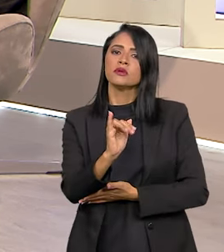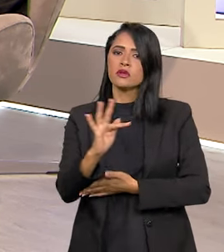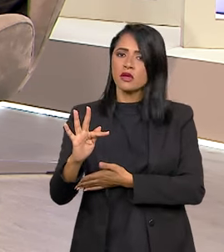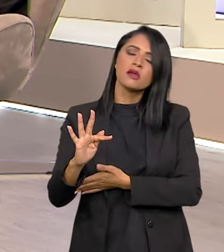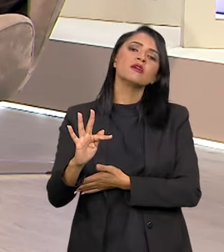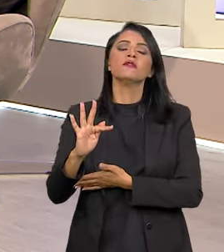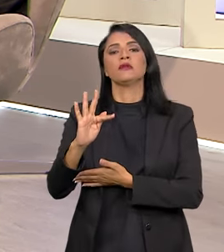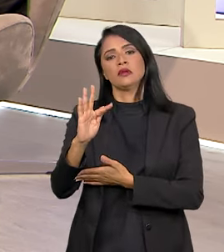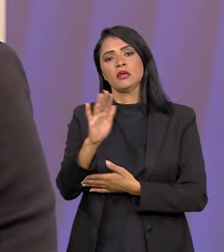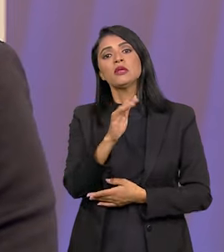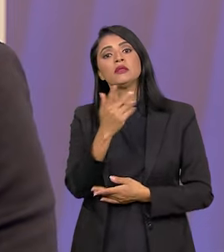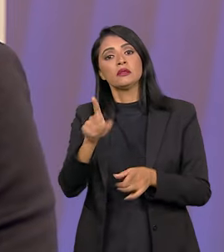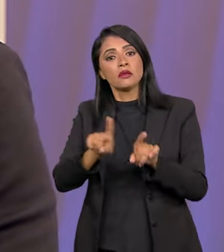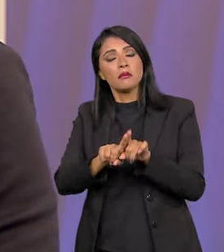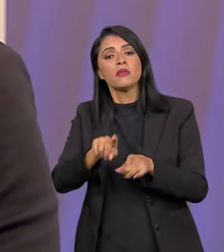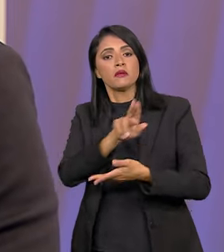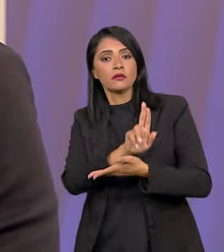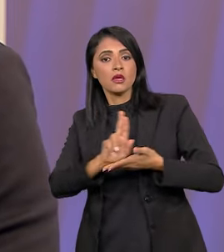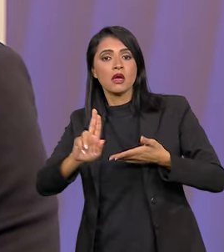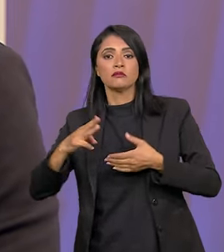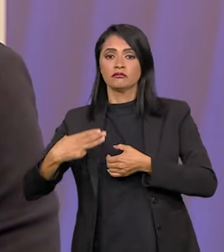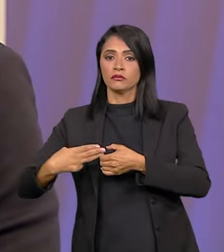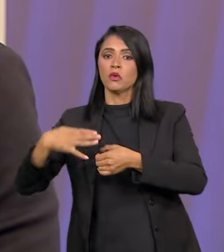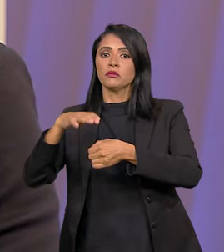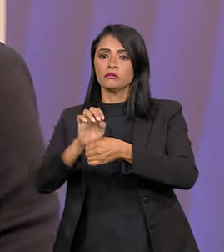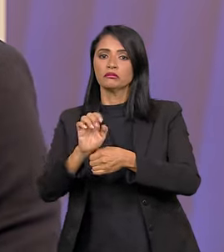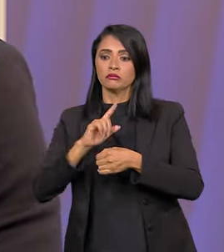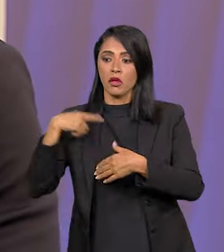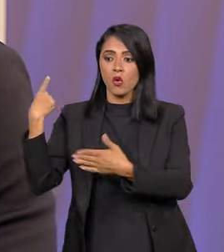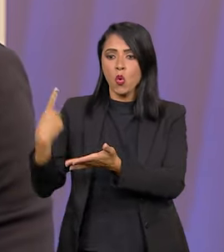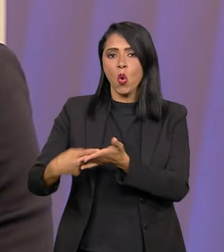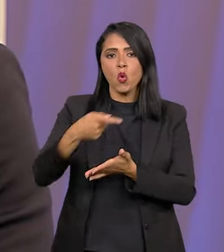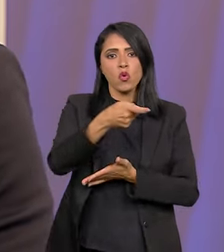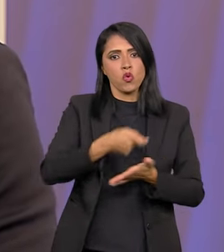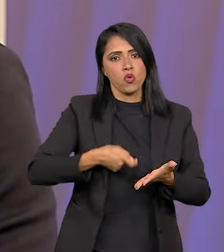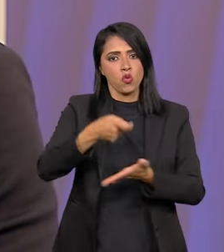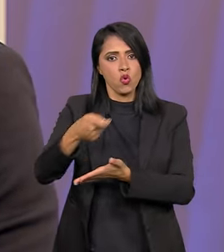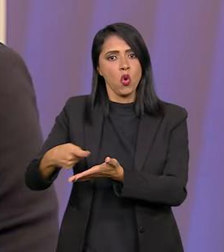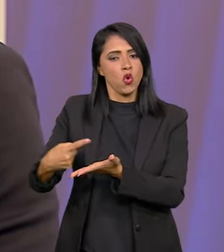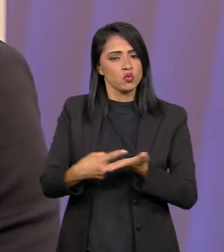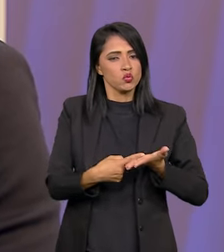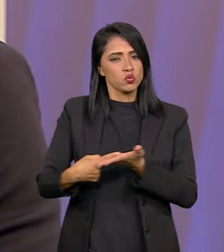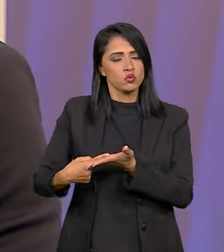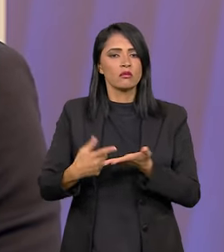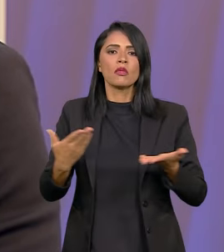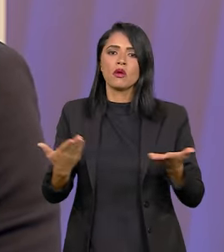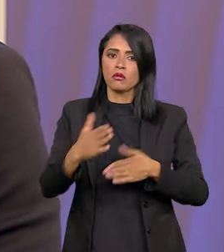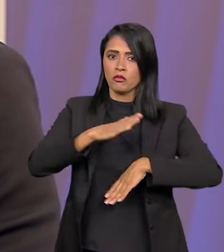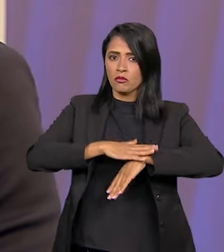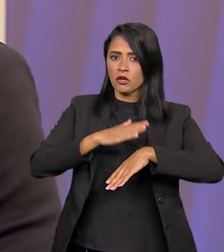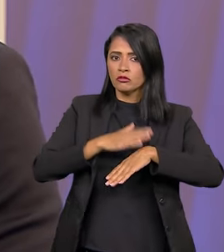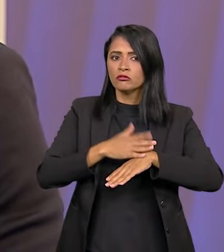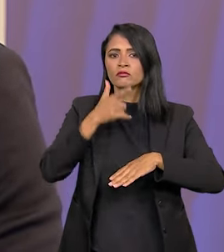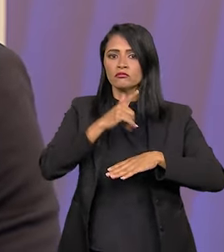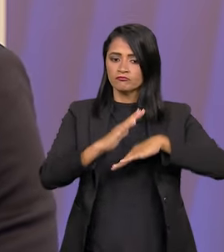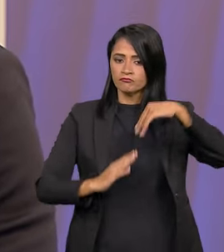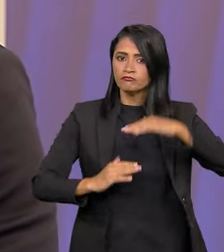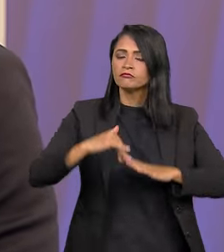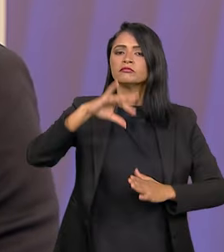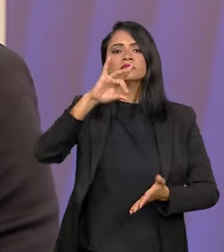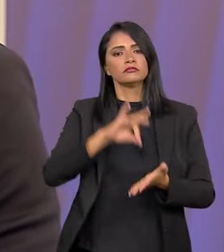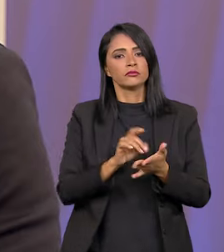institutos federais e universidades municipais e estaduais. Nós firmamos esses acordos. Agora é o momento de a gente fazer a